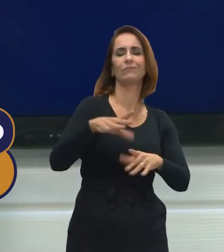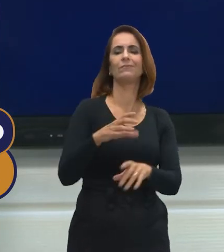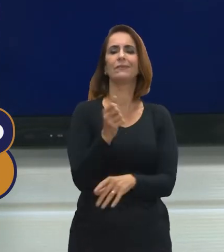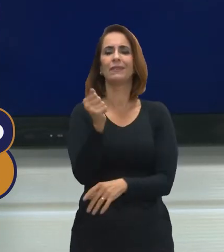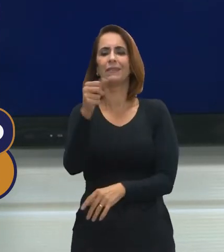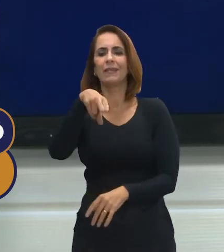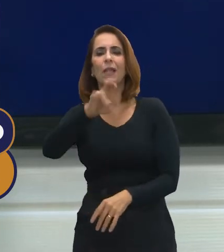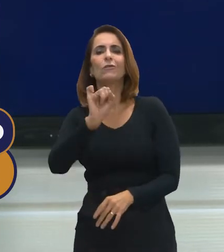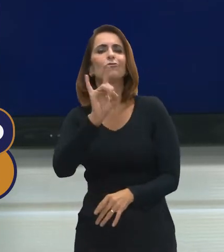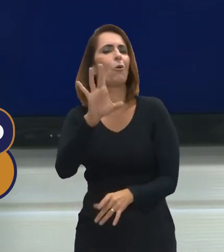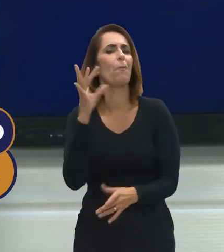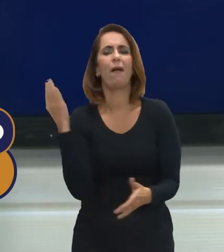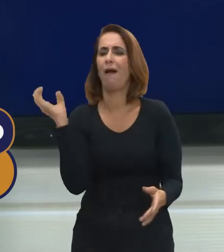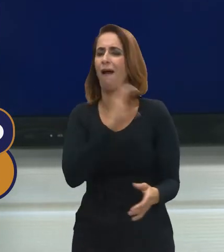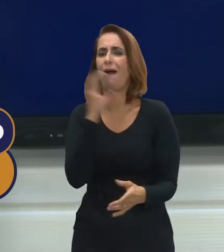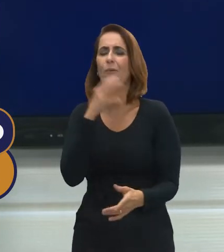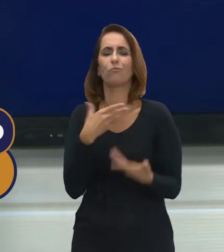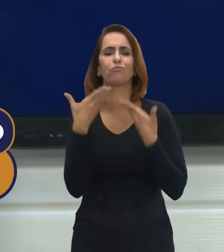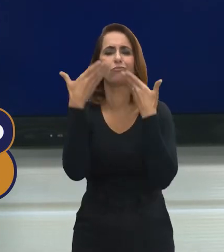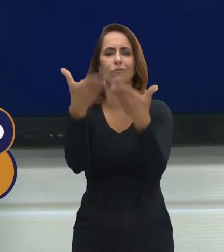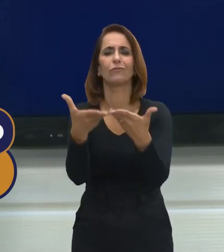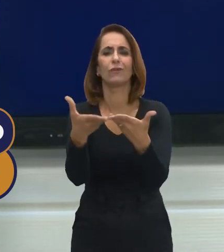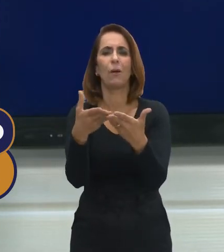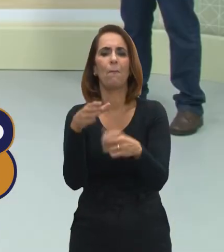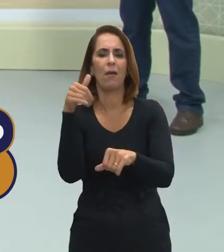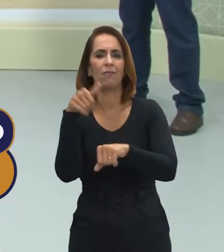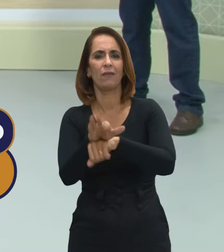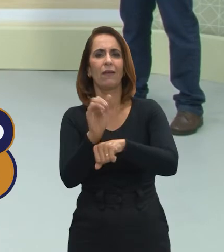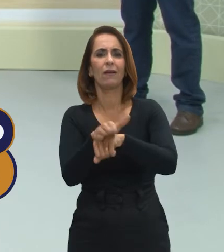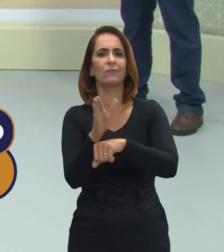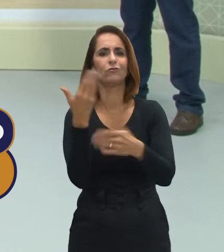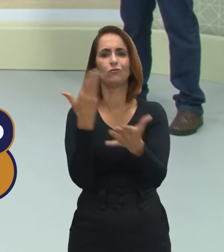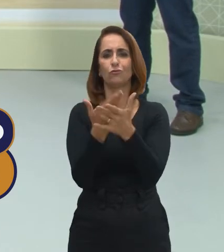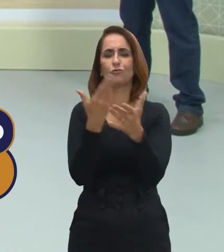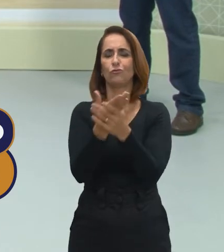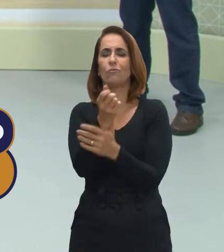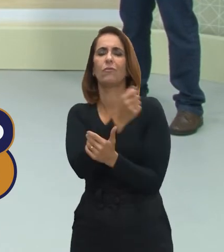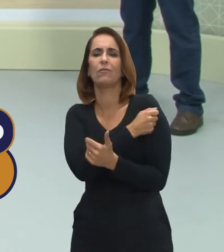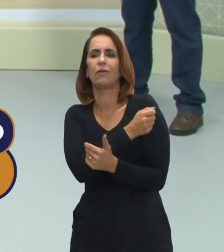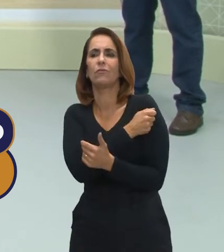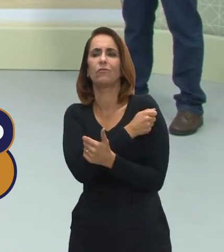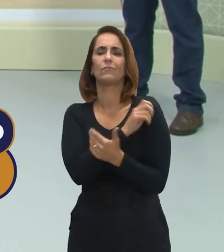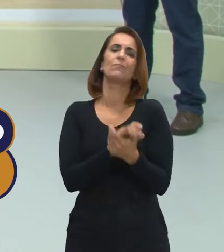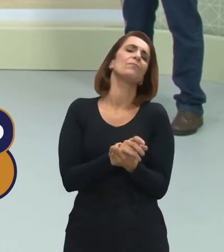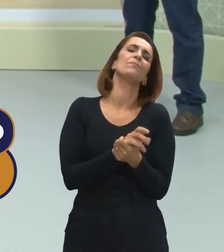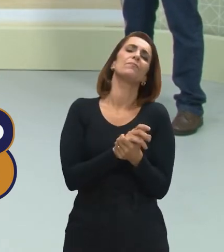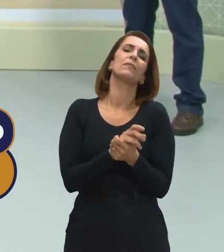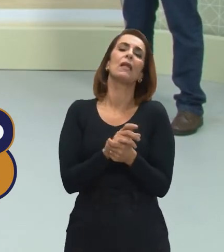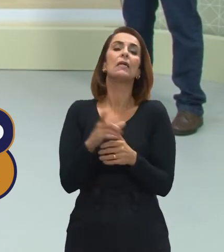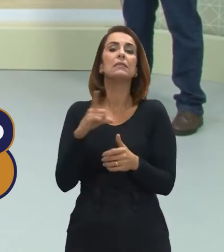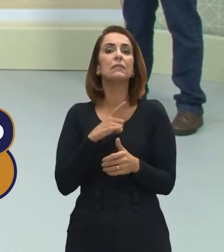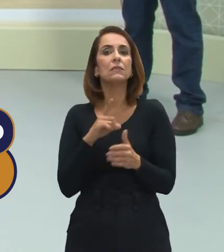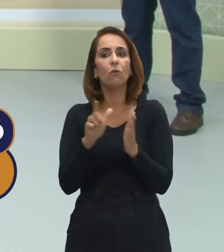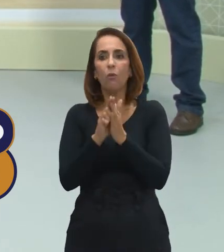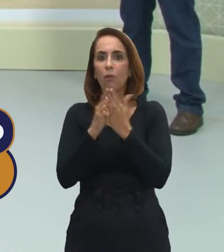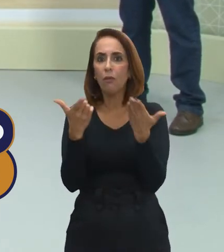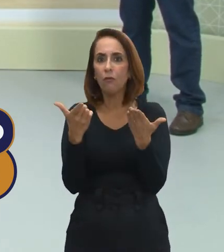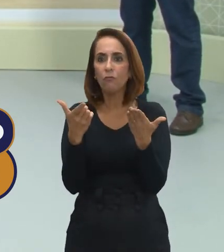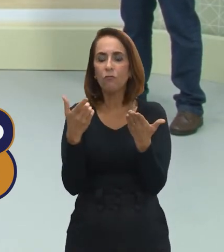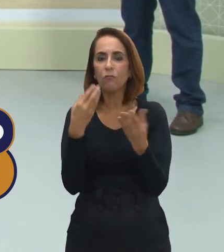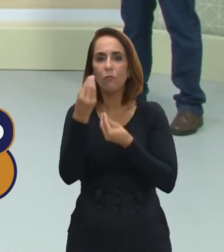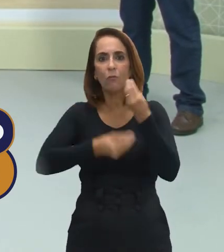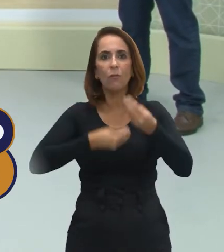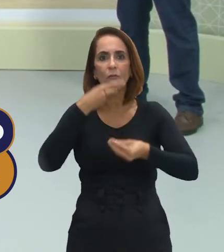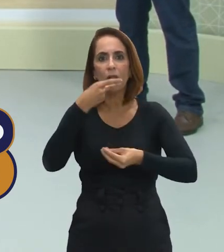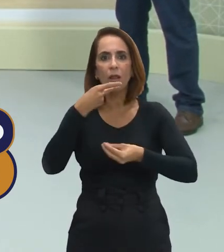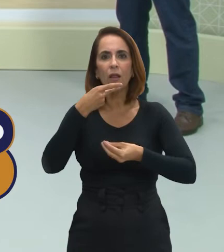E Ana, só para rapidamente aqui deixar uma dica de estudo para os estudantes, tem um livro, como nós